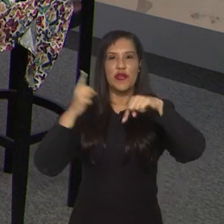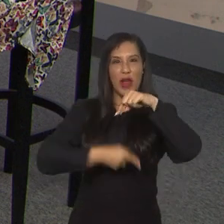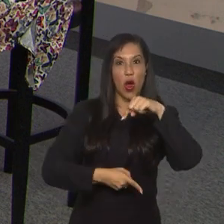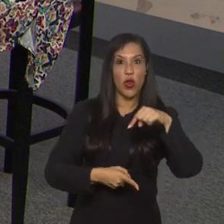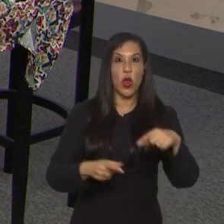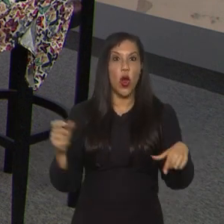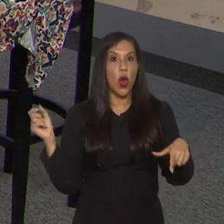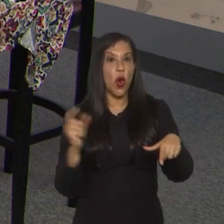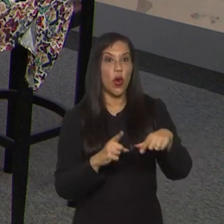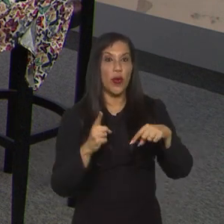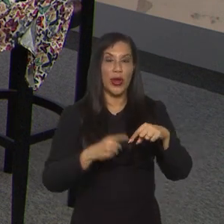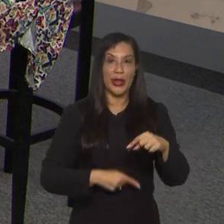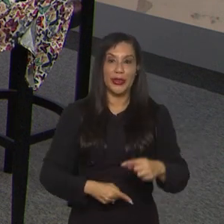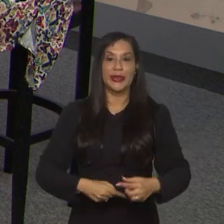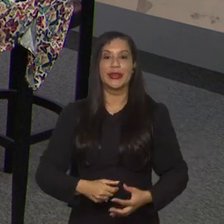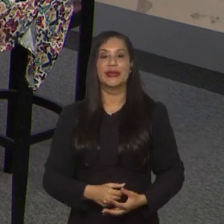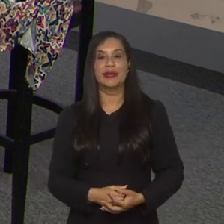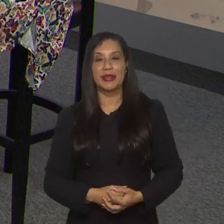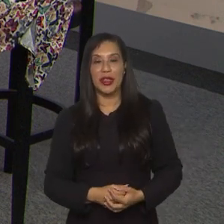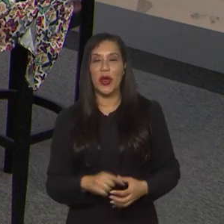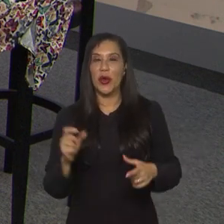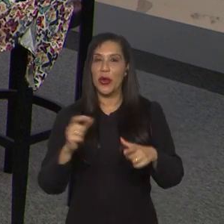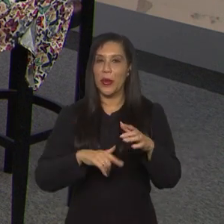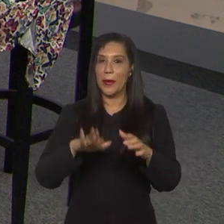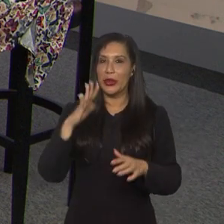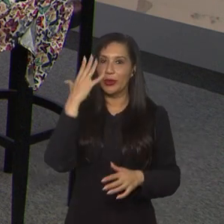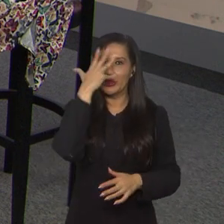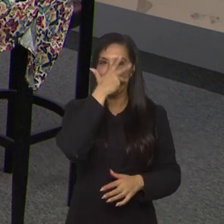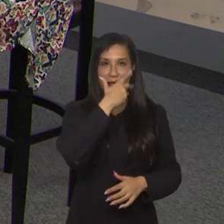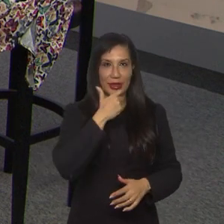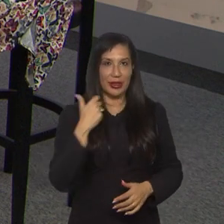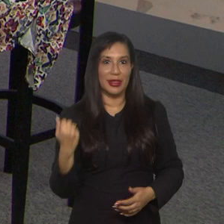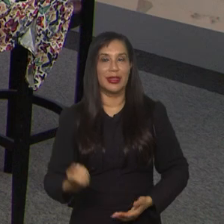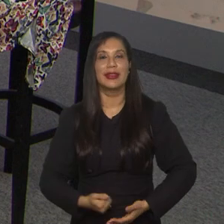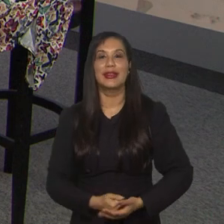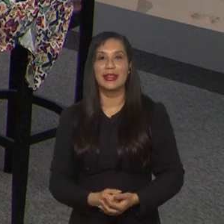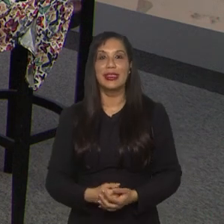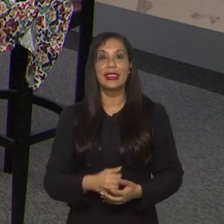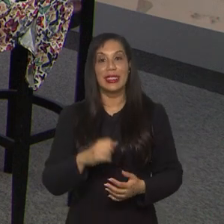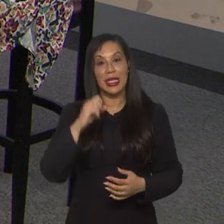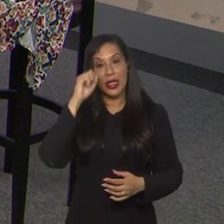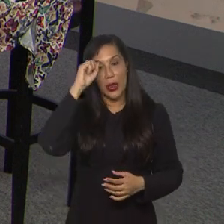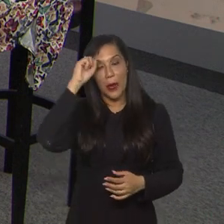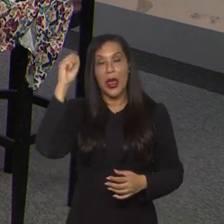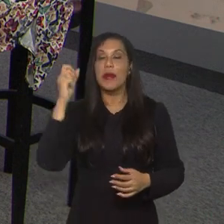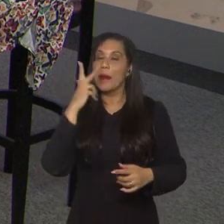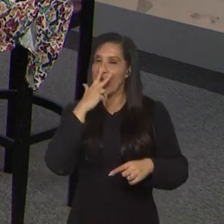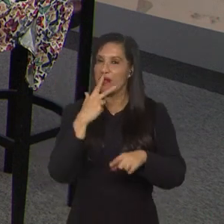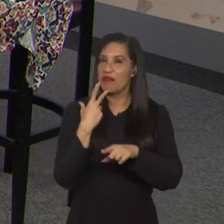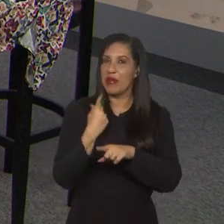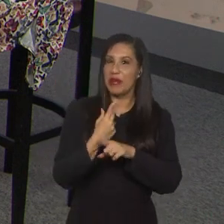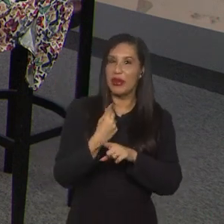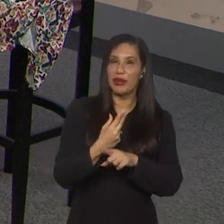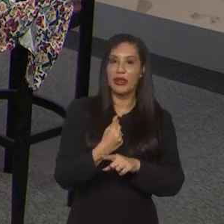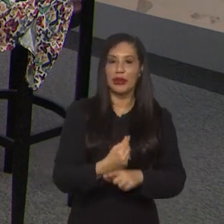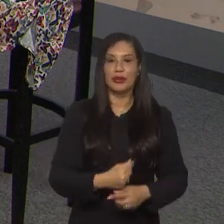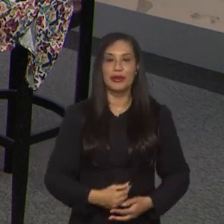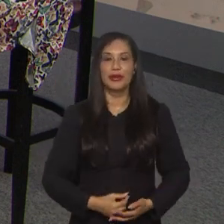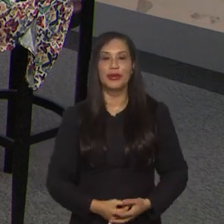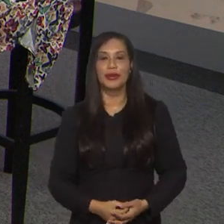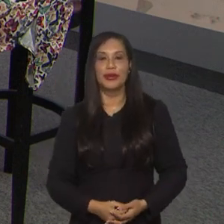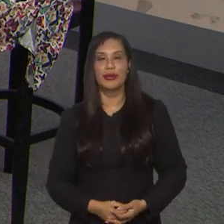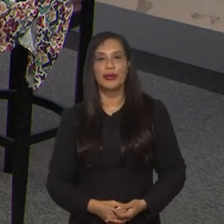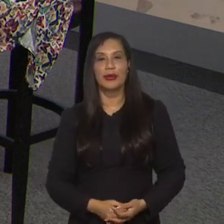golaço de falta, aquele gol de cabeça para mim é um dos gols mais bonitos dela, porque eu acho que a Cristiane de cabeça, para mim, ela é imbatível no futebol